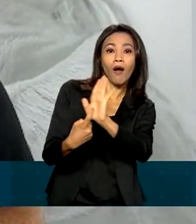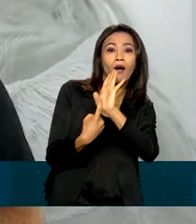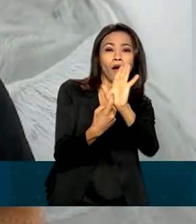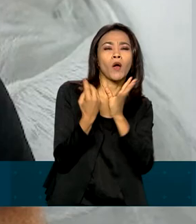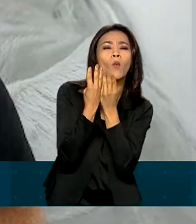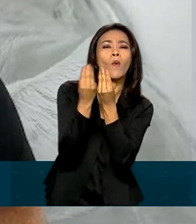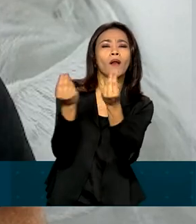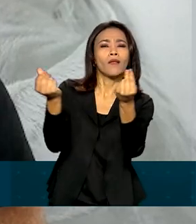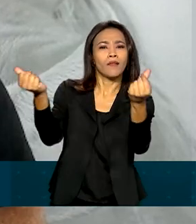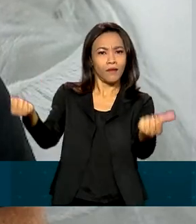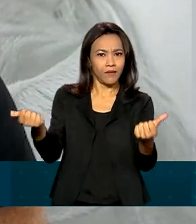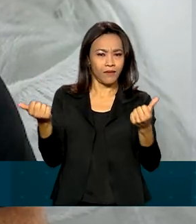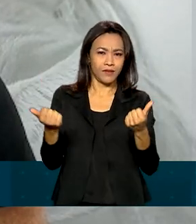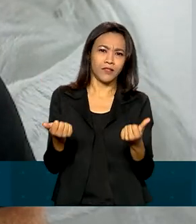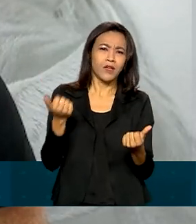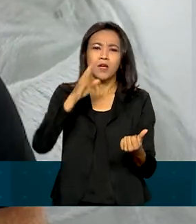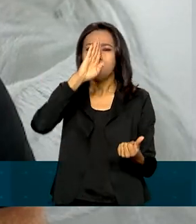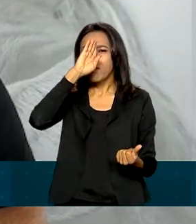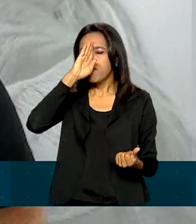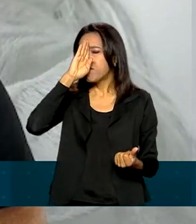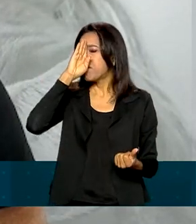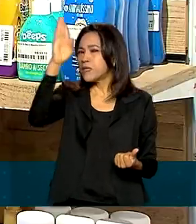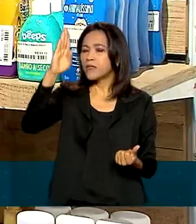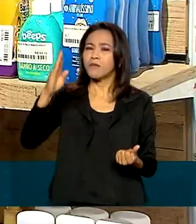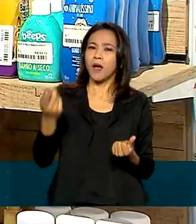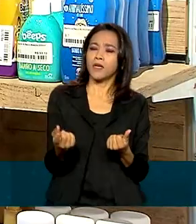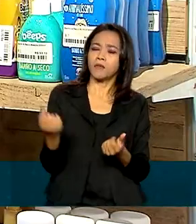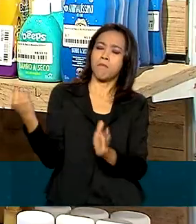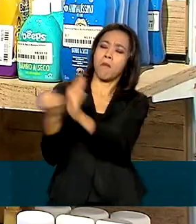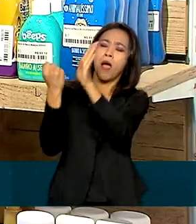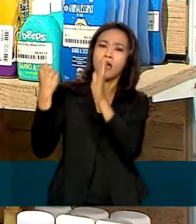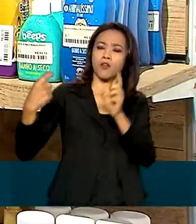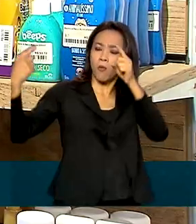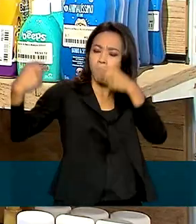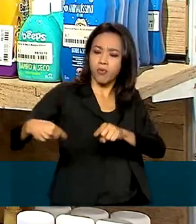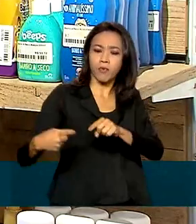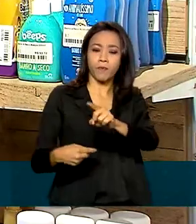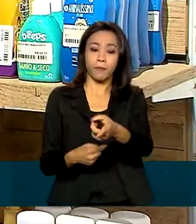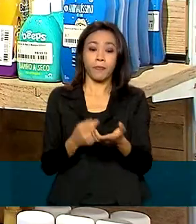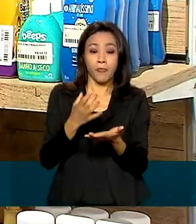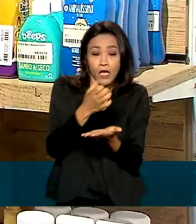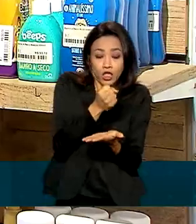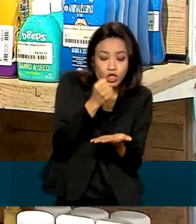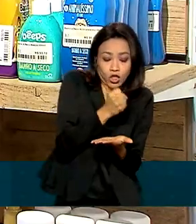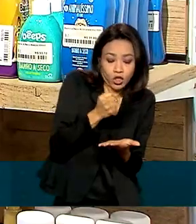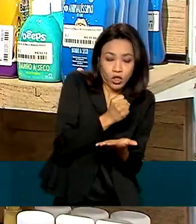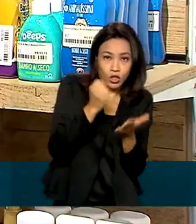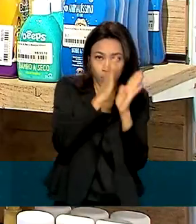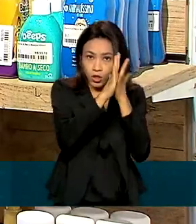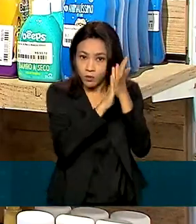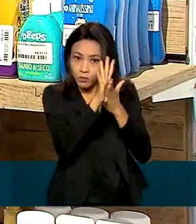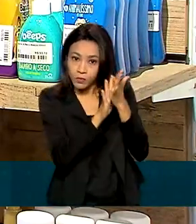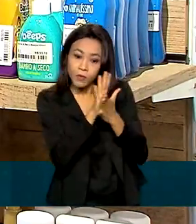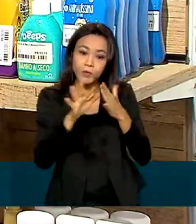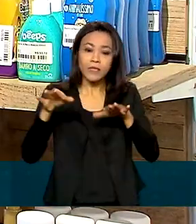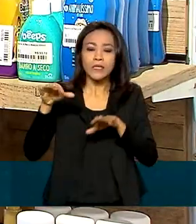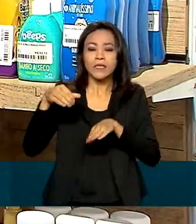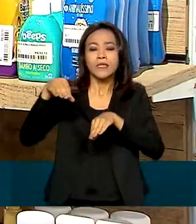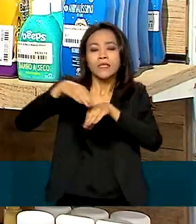competir com as principais marcas do mercado. Shampoos, roupinhas decorativas, sapatinhos,